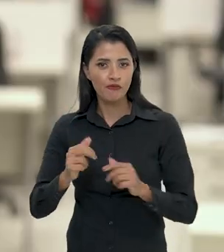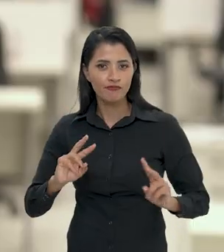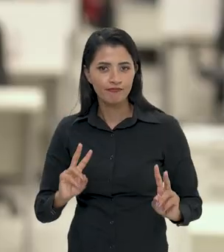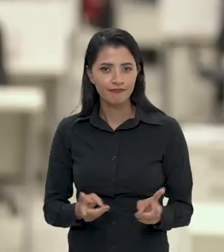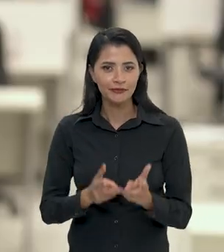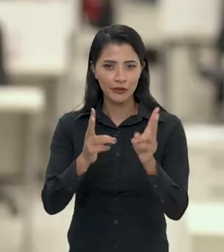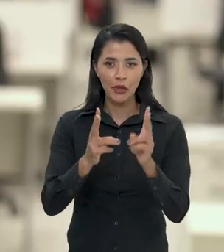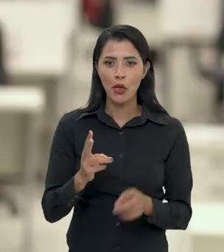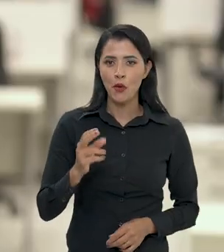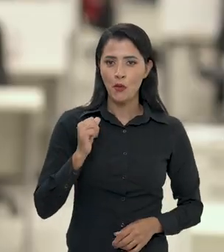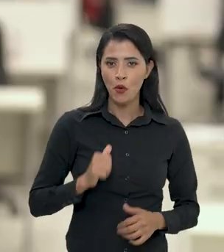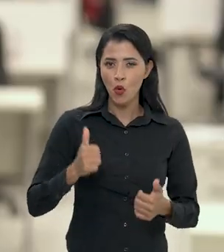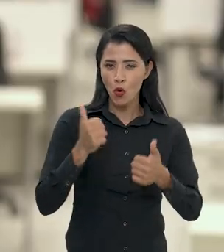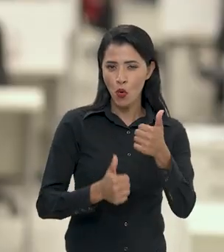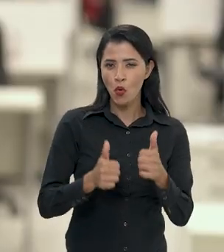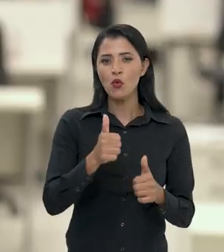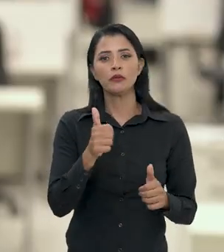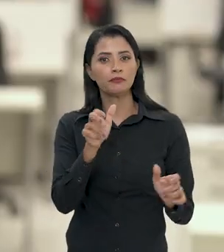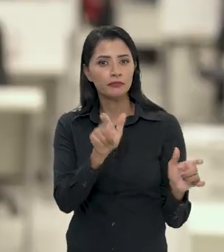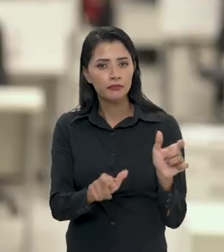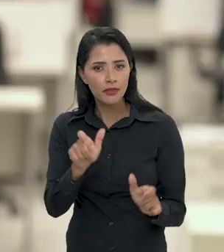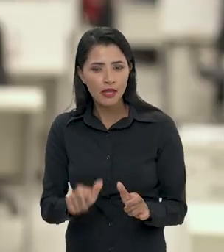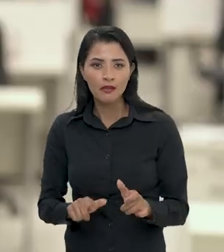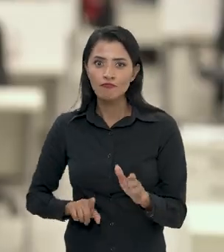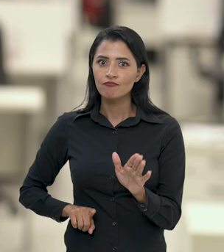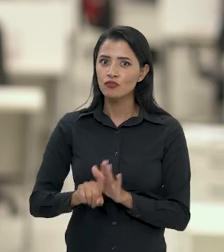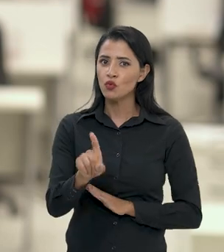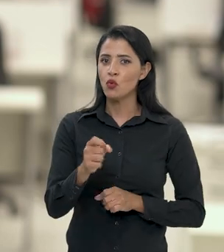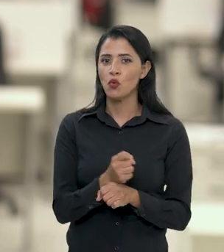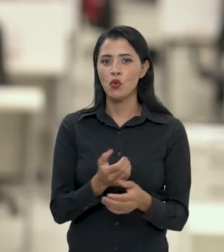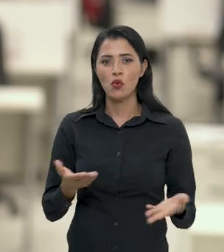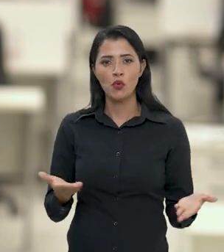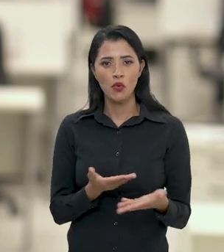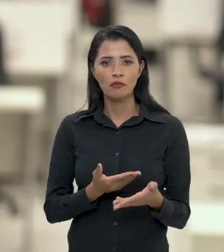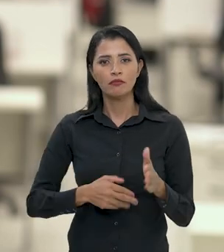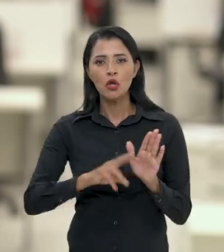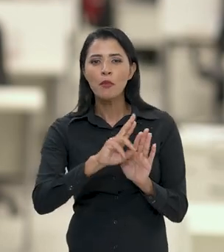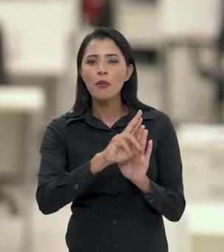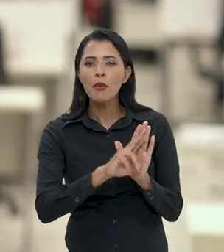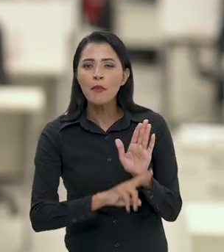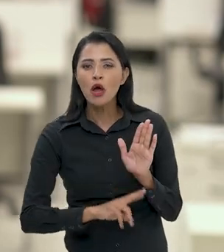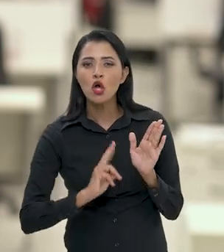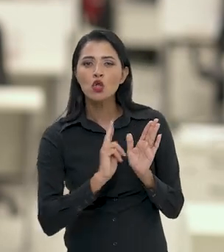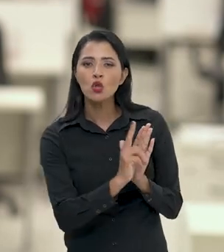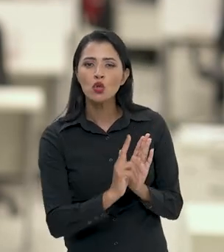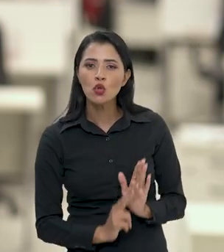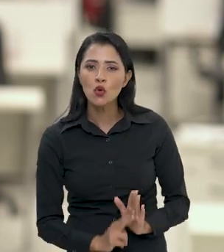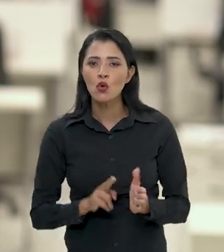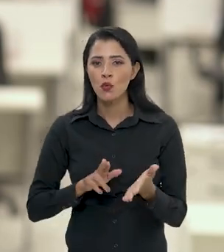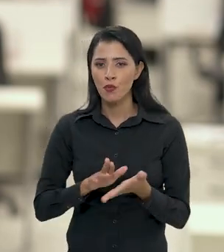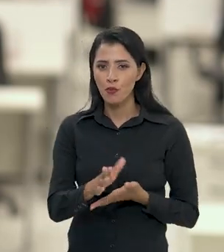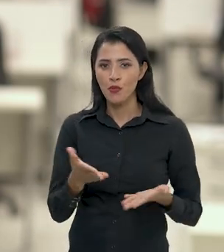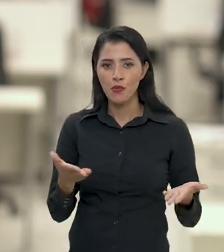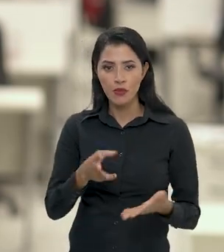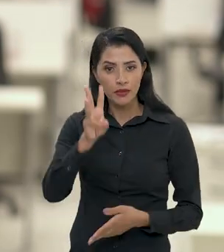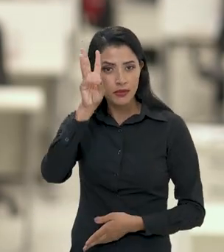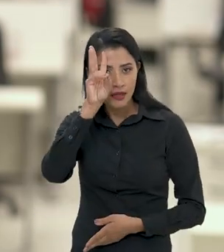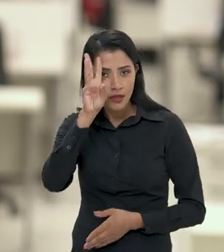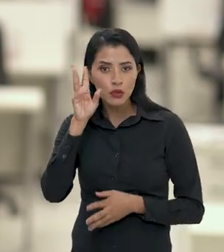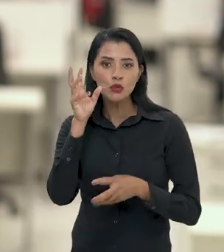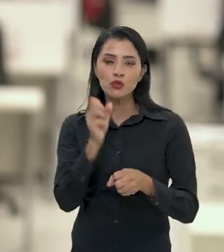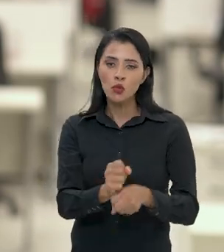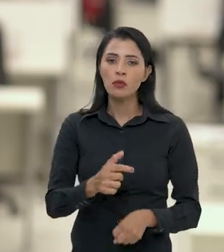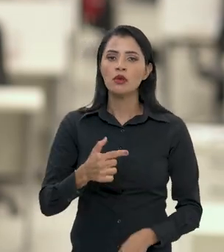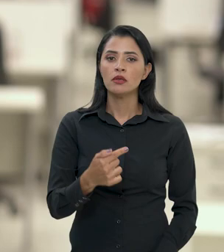Apoio à vitória! O Bolsa Atleta atingiu um patamar inédito este ano. A lista de contemplados saiu nesta